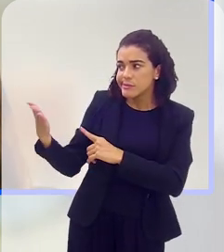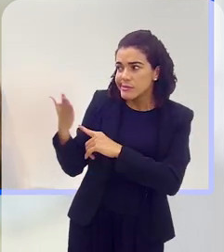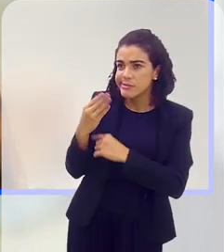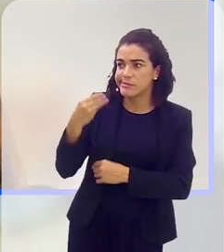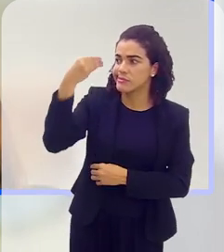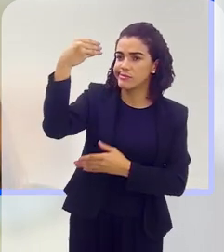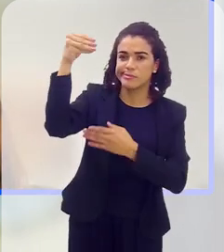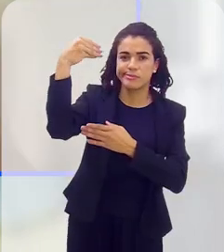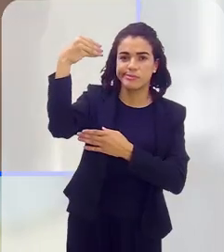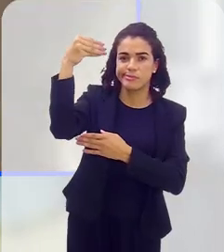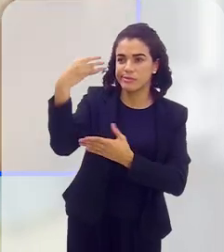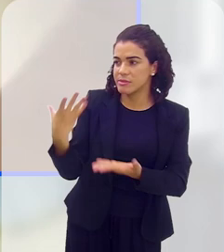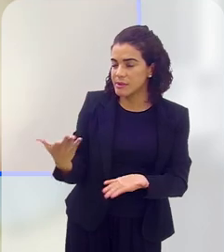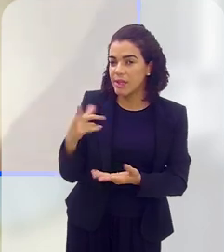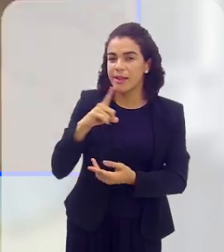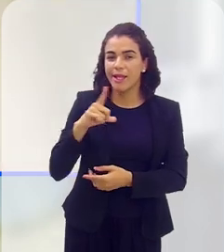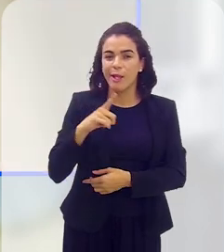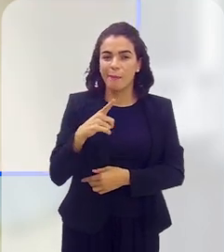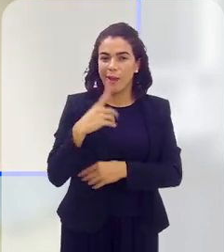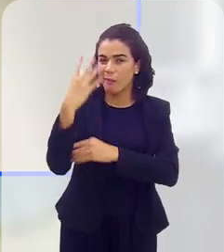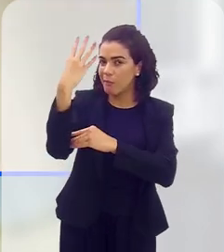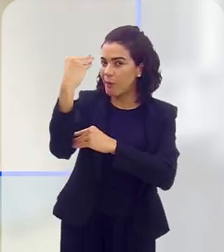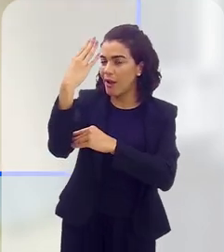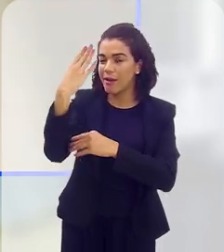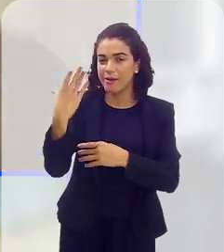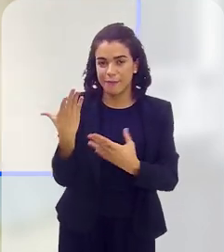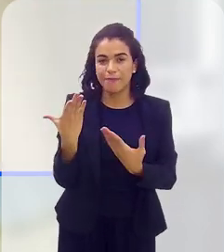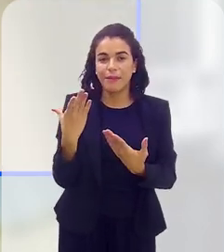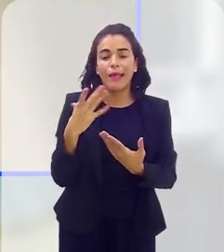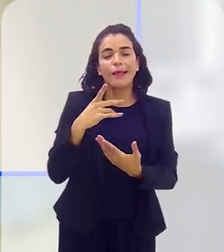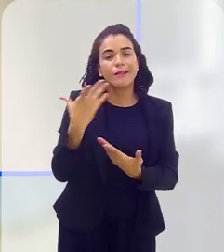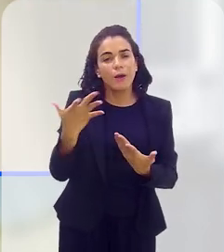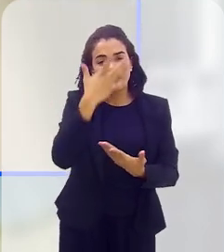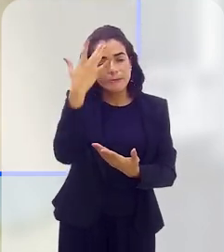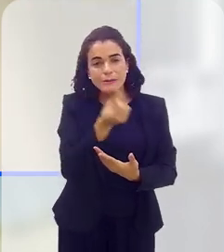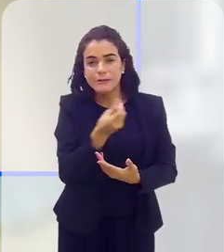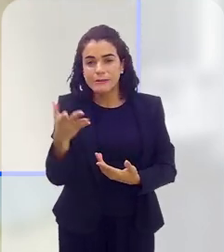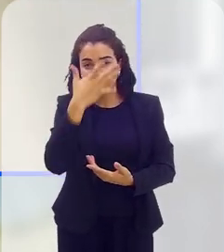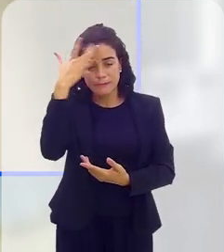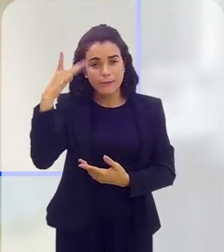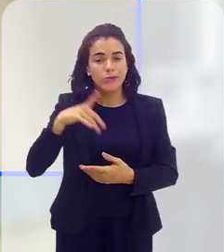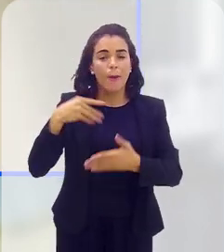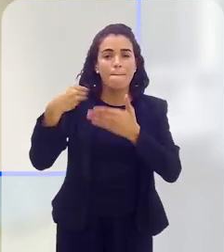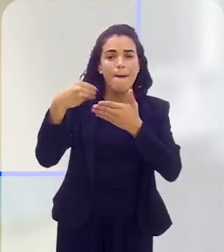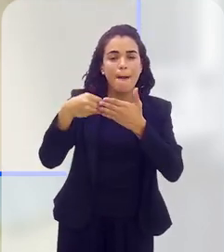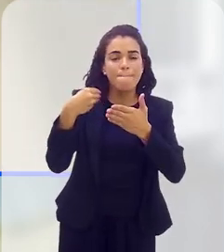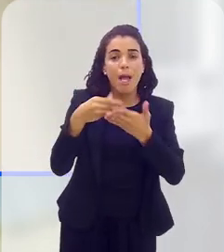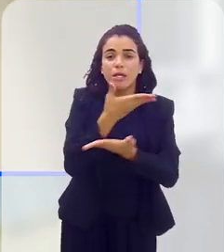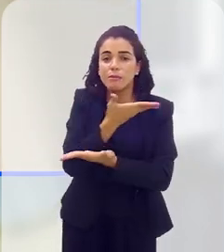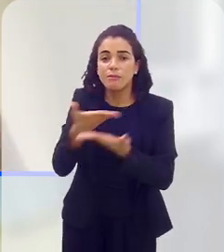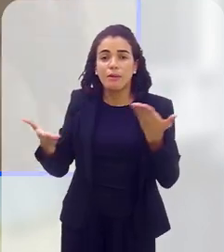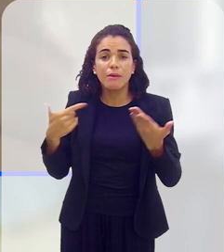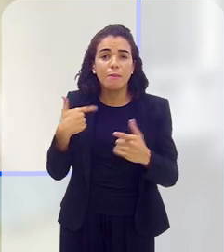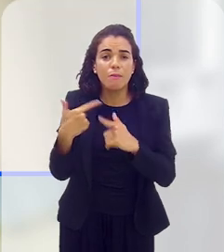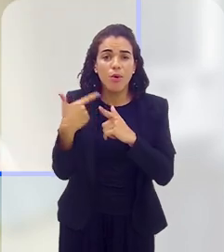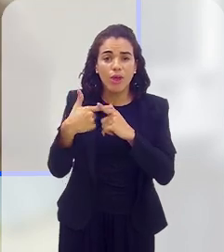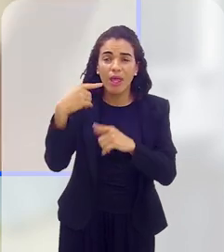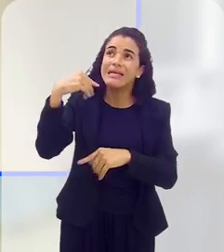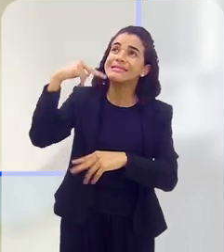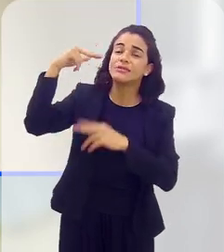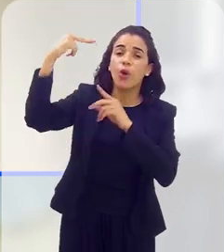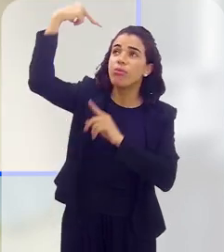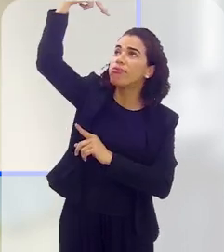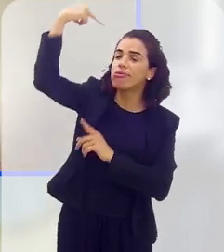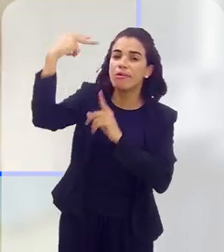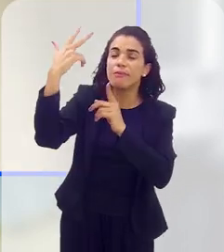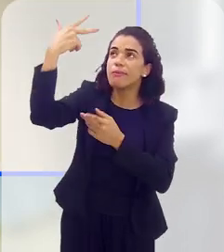terceiro. E tem aquela questão da fotografia. Então, muitas das pessoas que tinham validador perdiam porque não viam que era a imagem